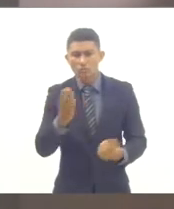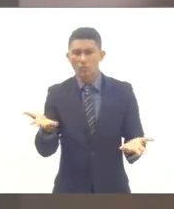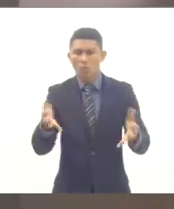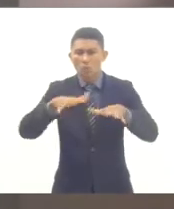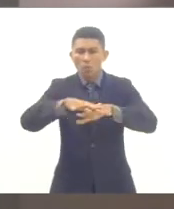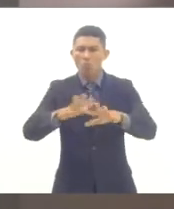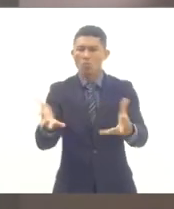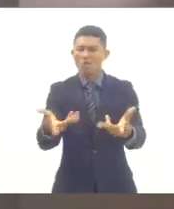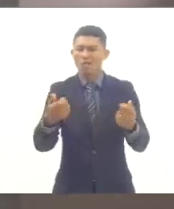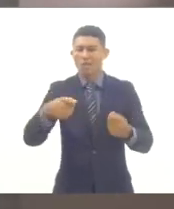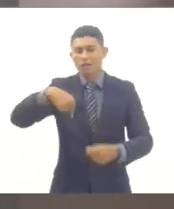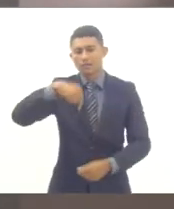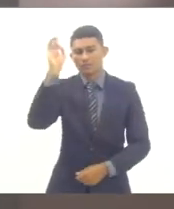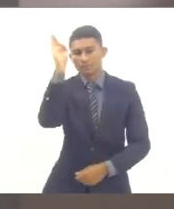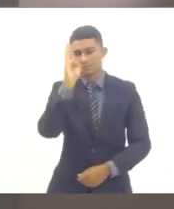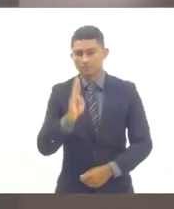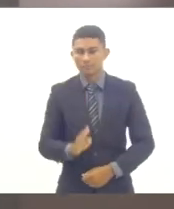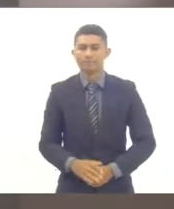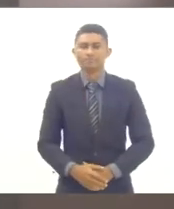Brasil.